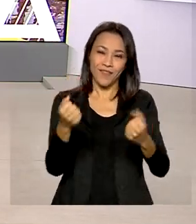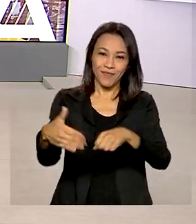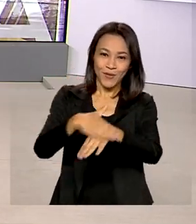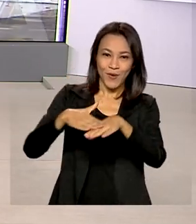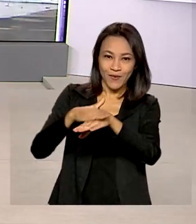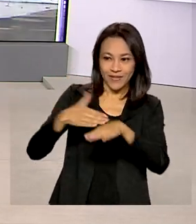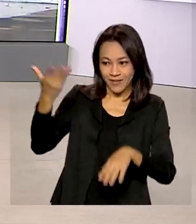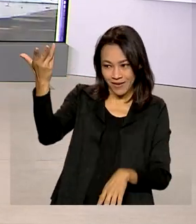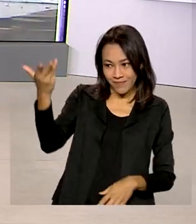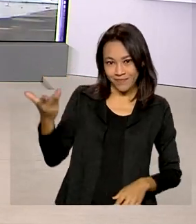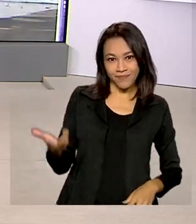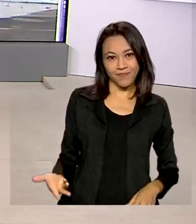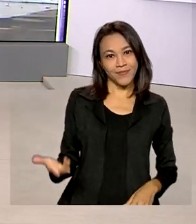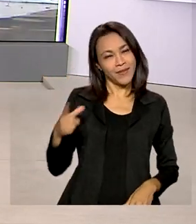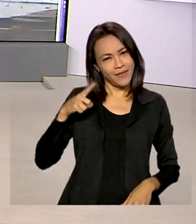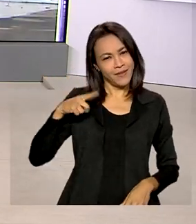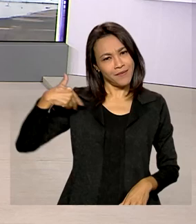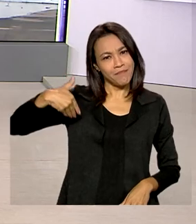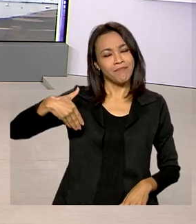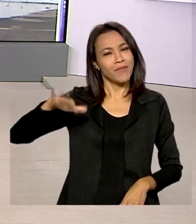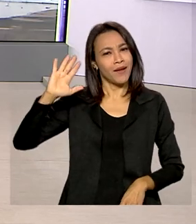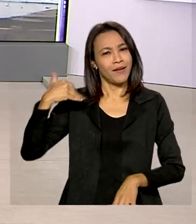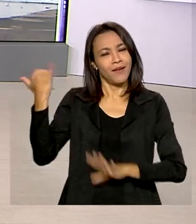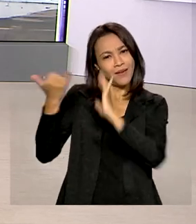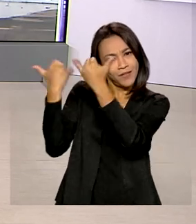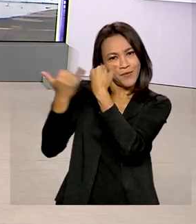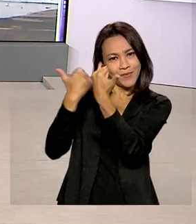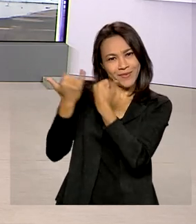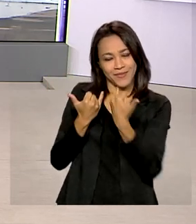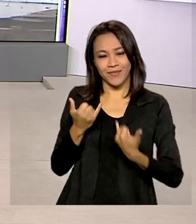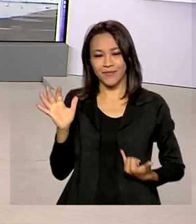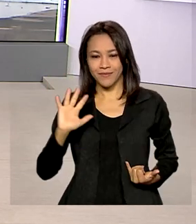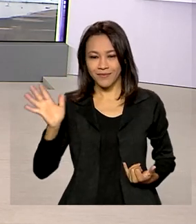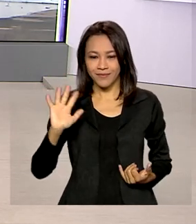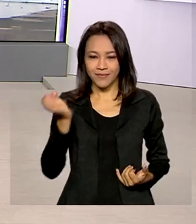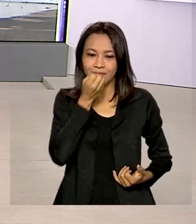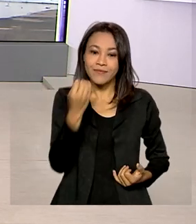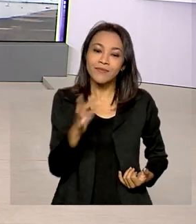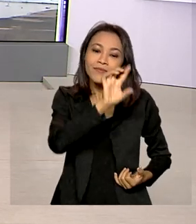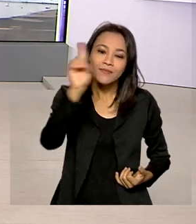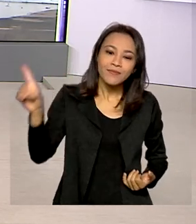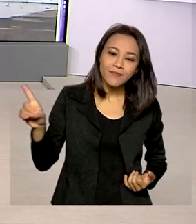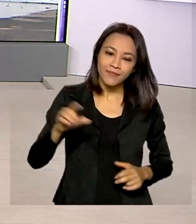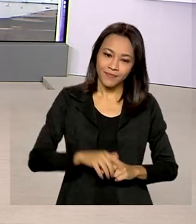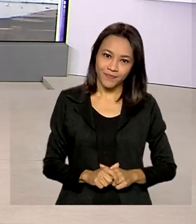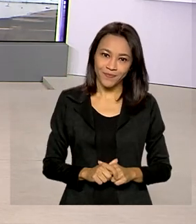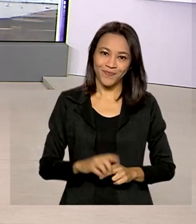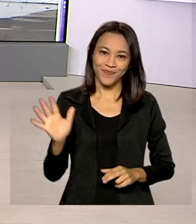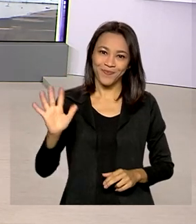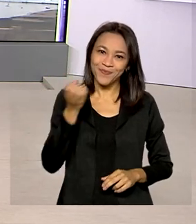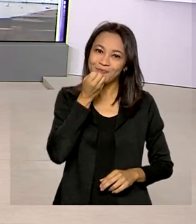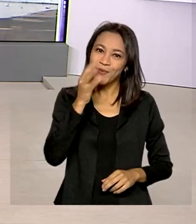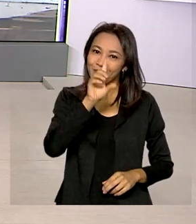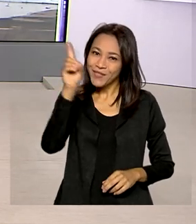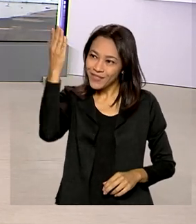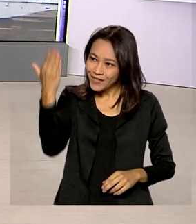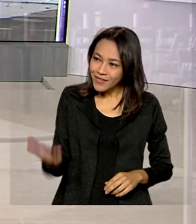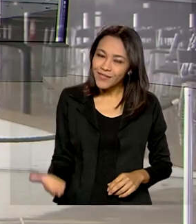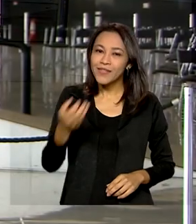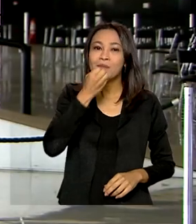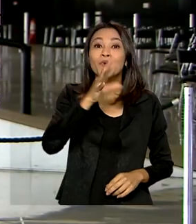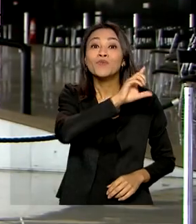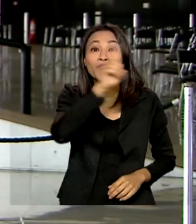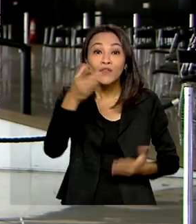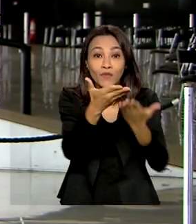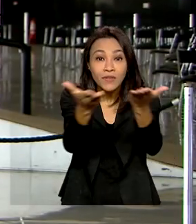com o repórter Glauco de Queiroz, que tem mais informações pra gente. Olá Glauco, bom dia pra você. Bom dia pra você, Luciana, e bom dia a